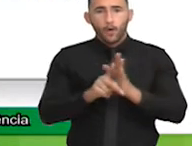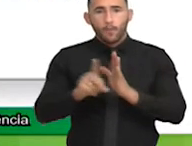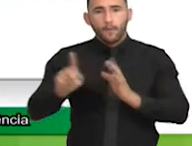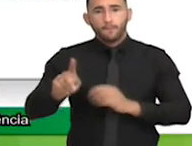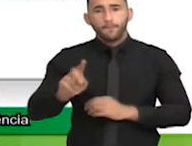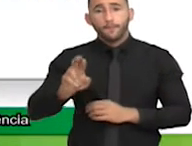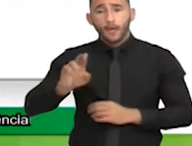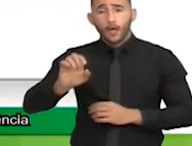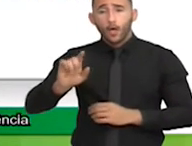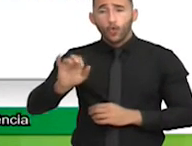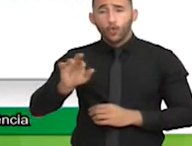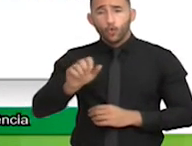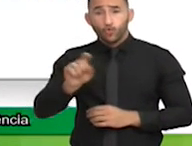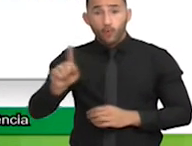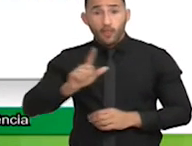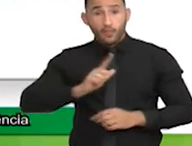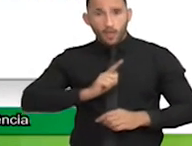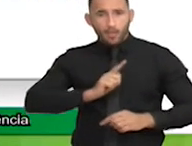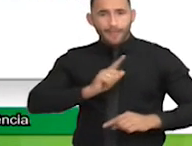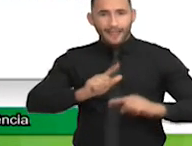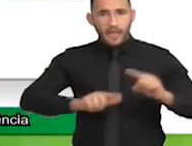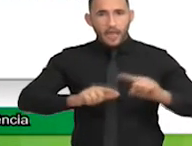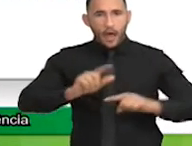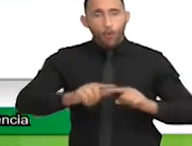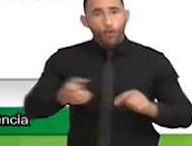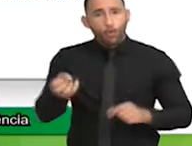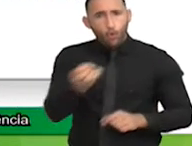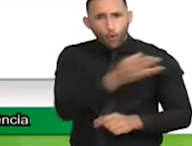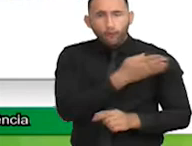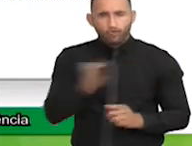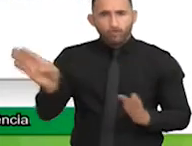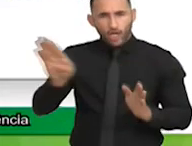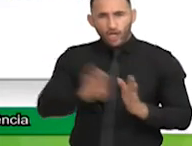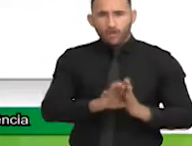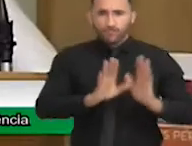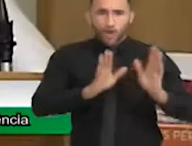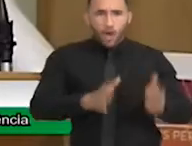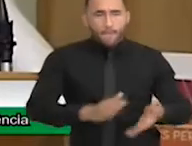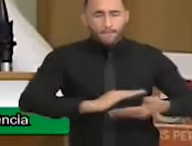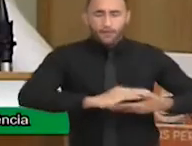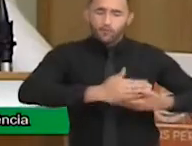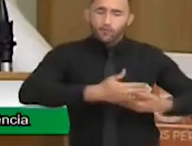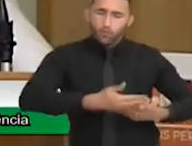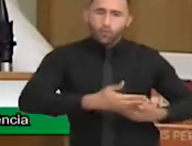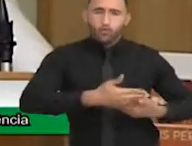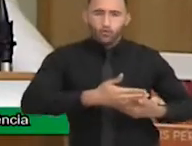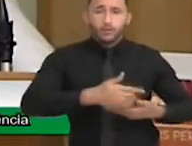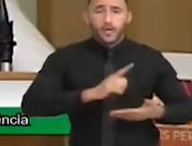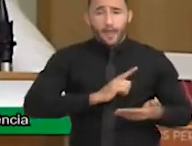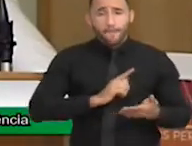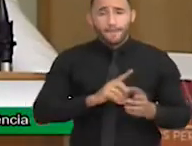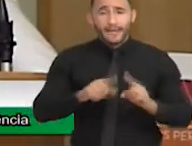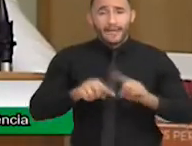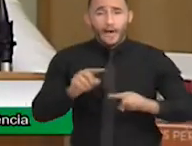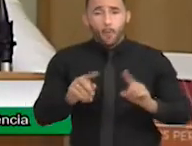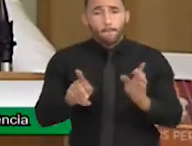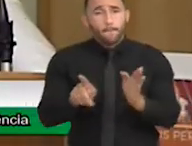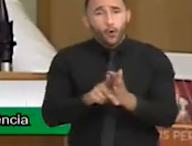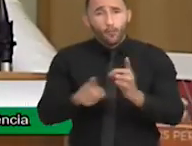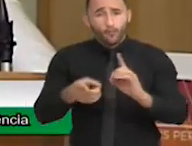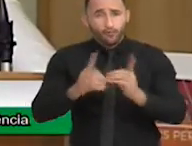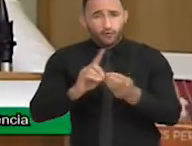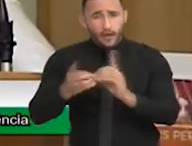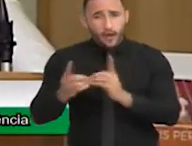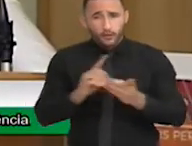material esse ano, notebook, material didático, pedagógico novo, porque as